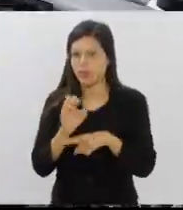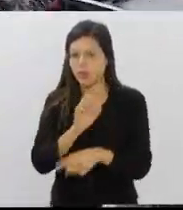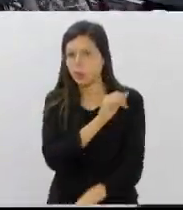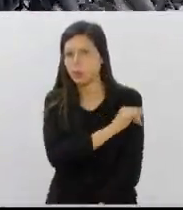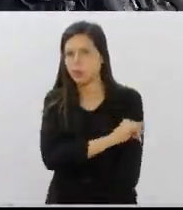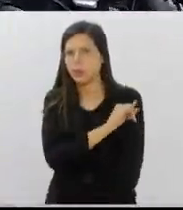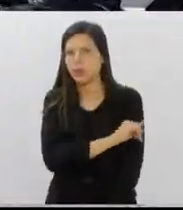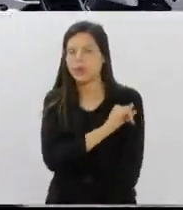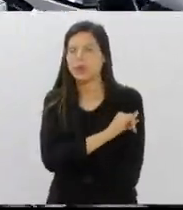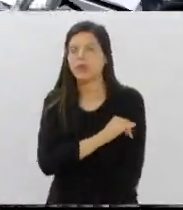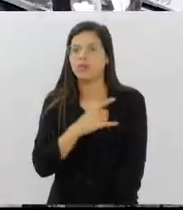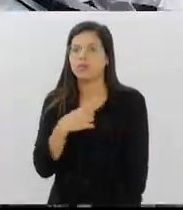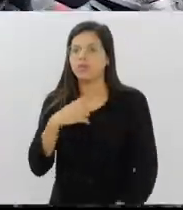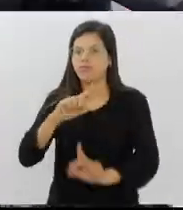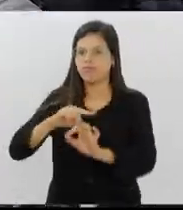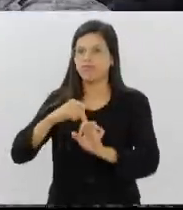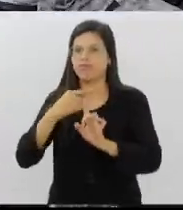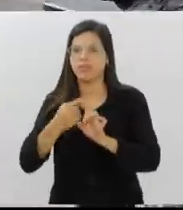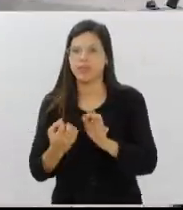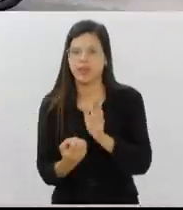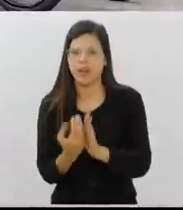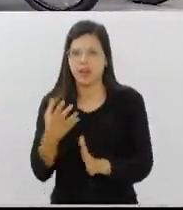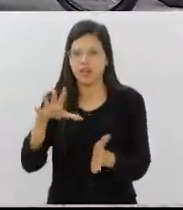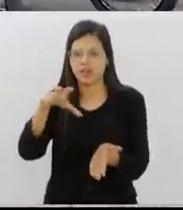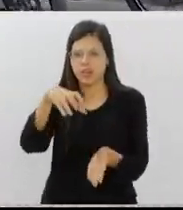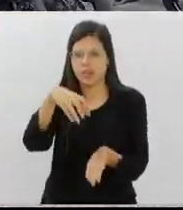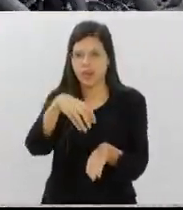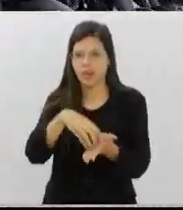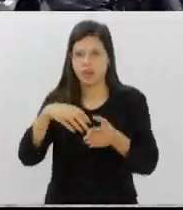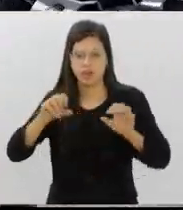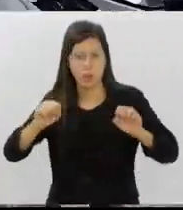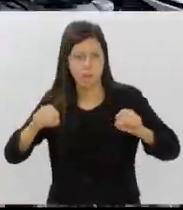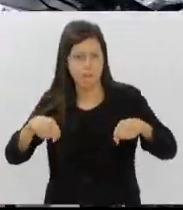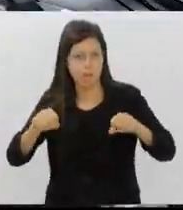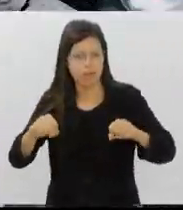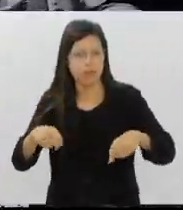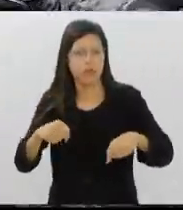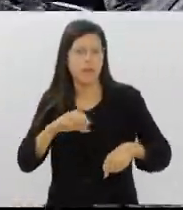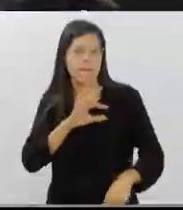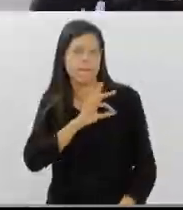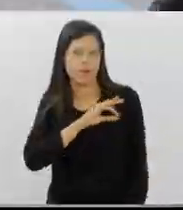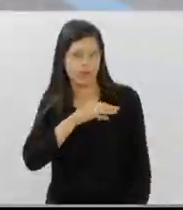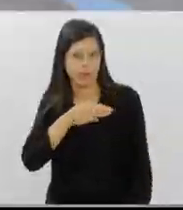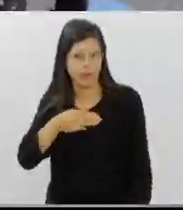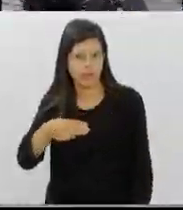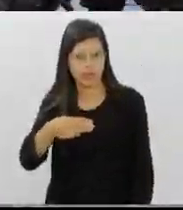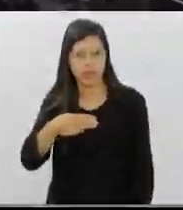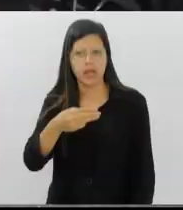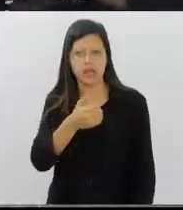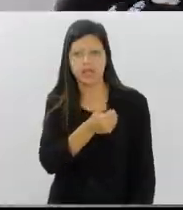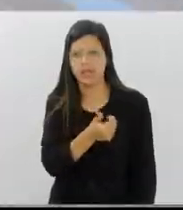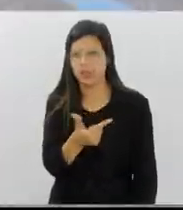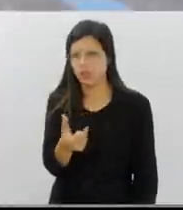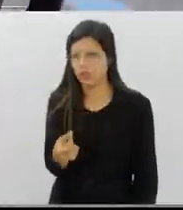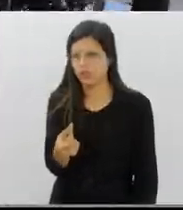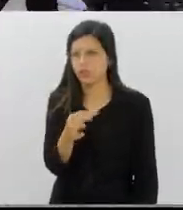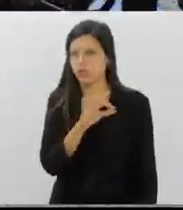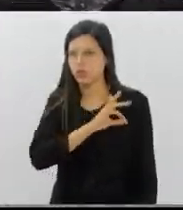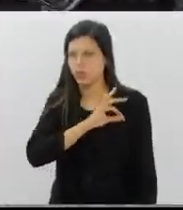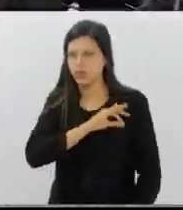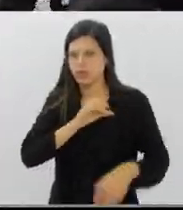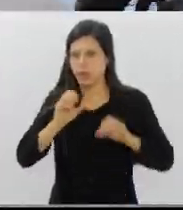reforço com a criação do Batalhão Tático de Motociclistas da Polícia Militar. Os 120 policiais